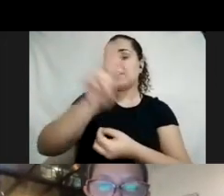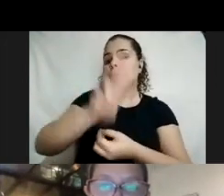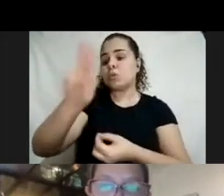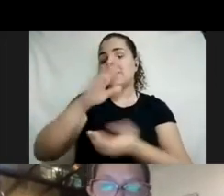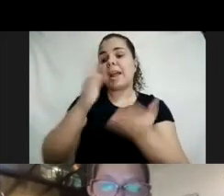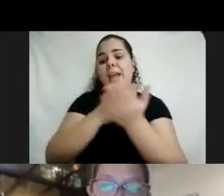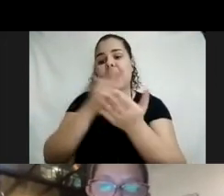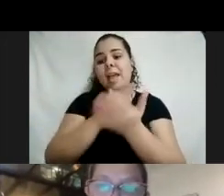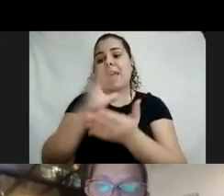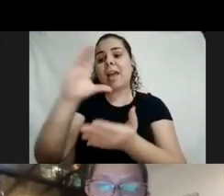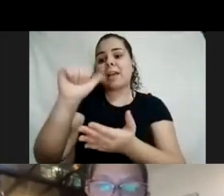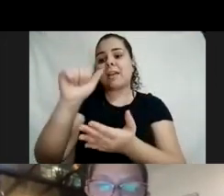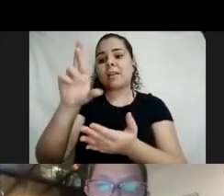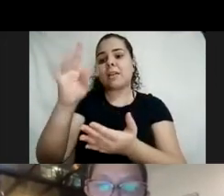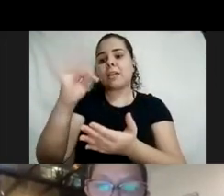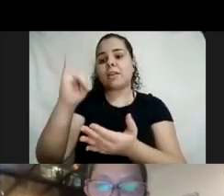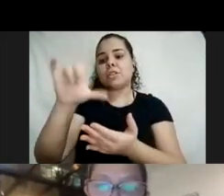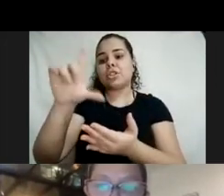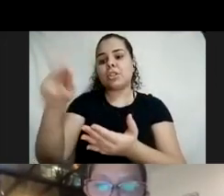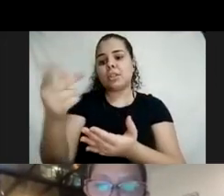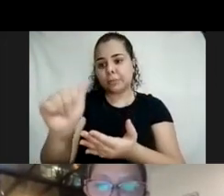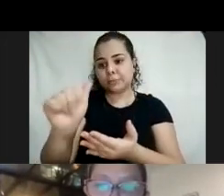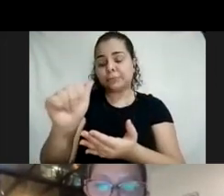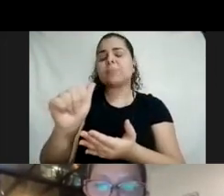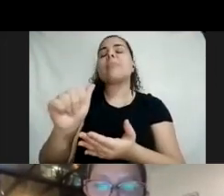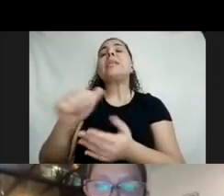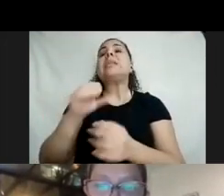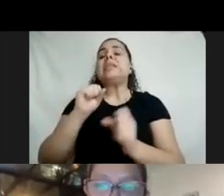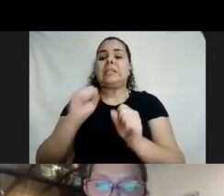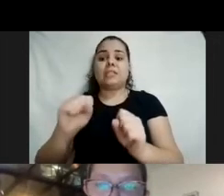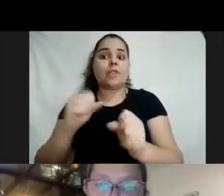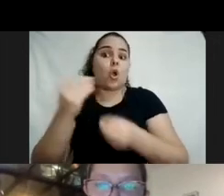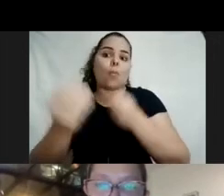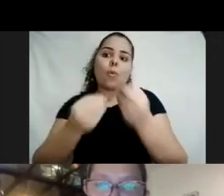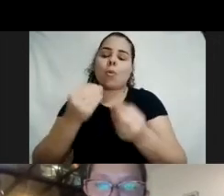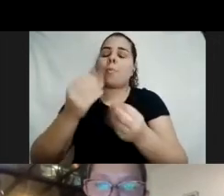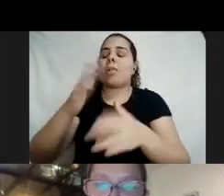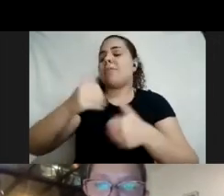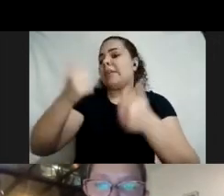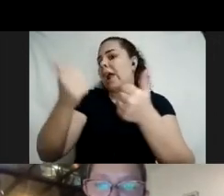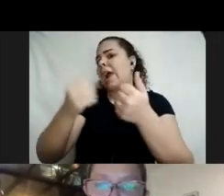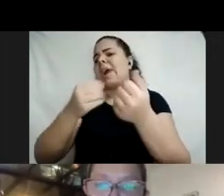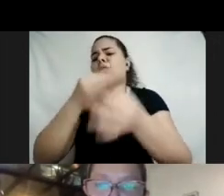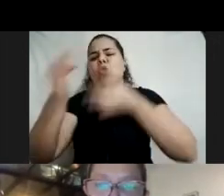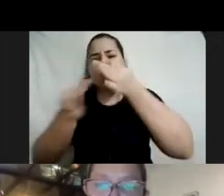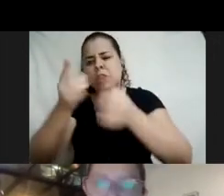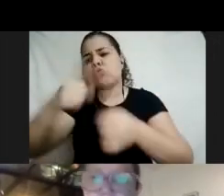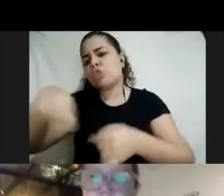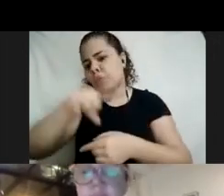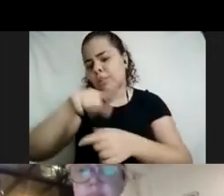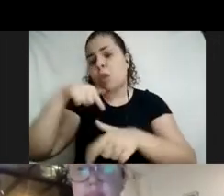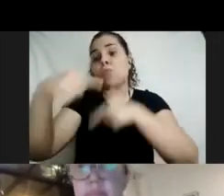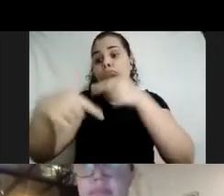passar para a gente e se a gente puder sempre melhorar, estamos aqui para isso, é sempre um trabalho em